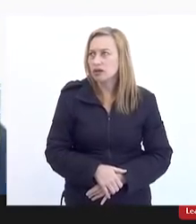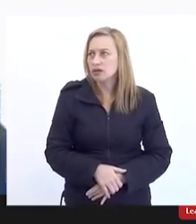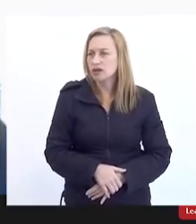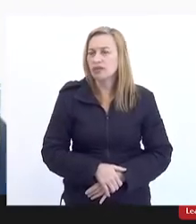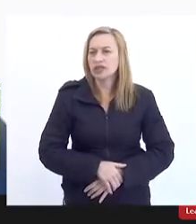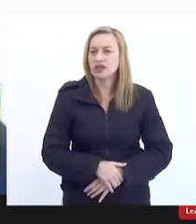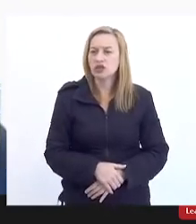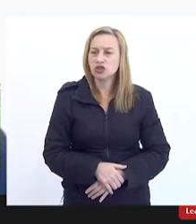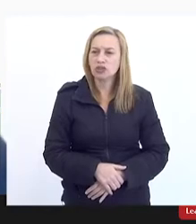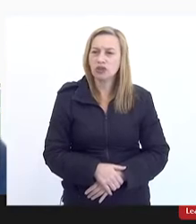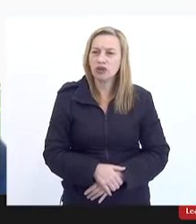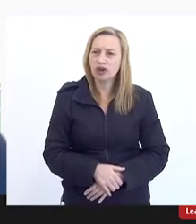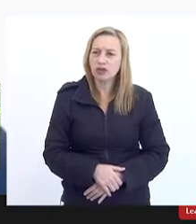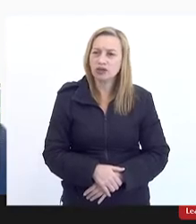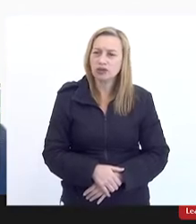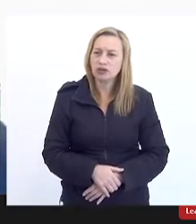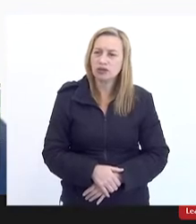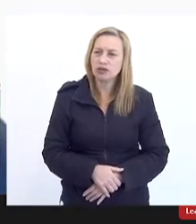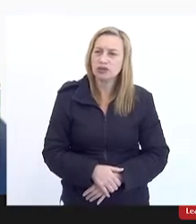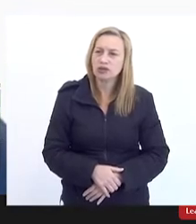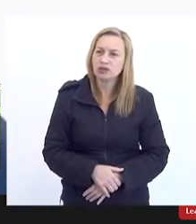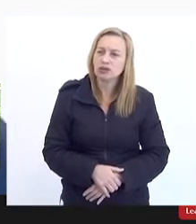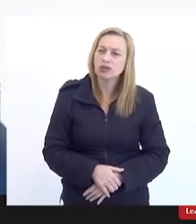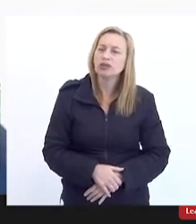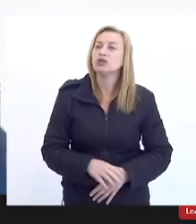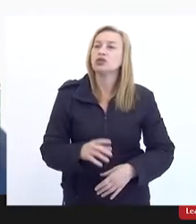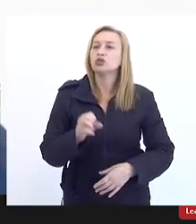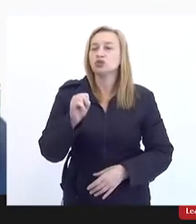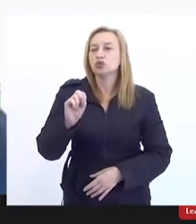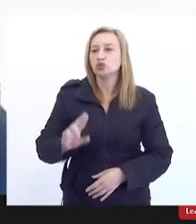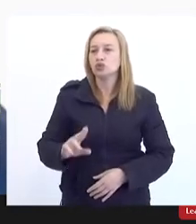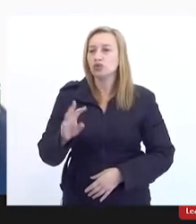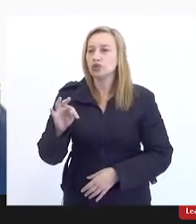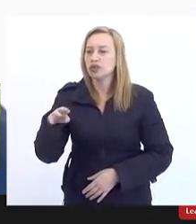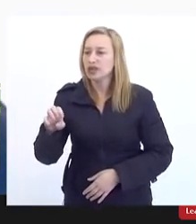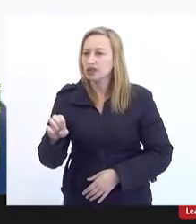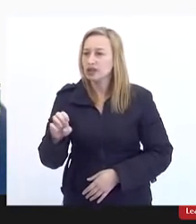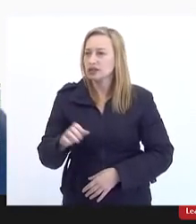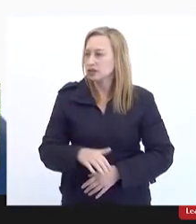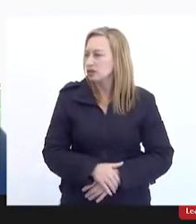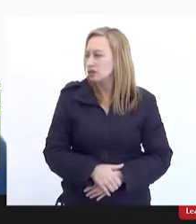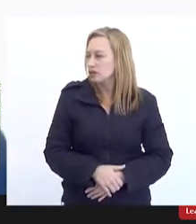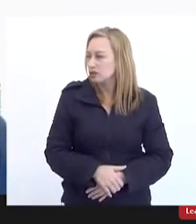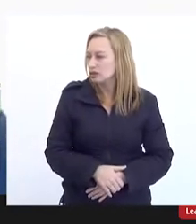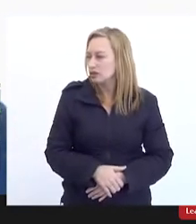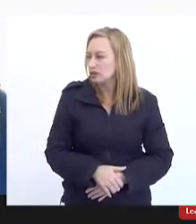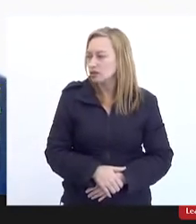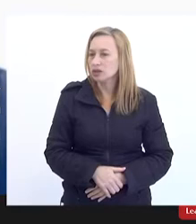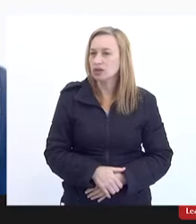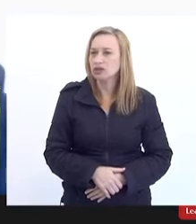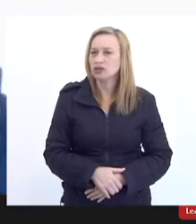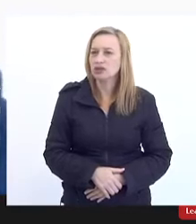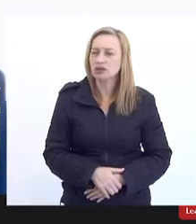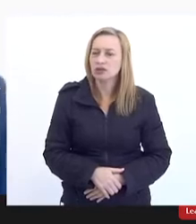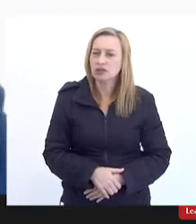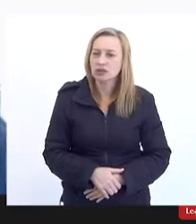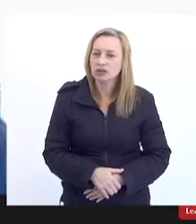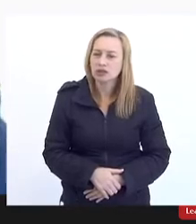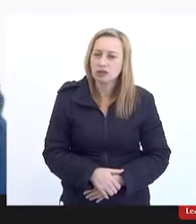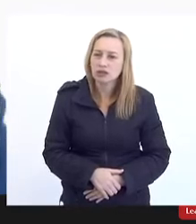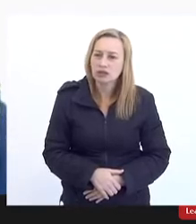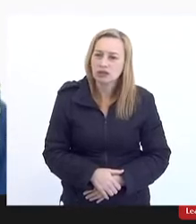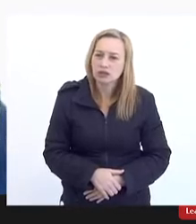também com o olhar regional aqui do Sul Fluminense da região do Médio de Paraíba do Sul e nós temos aí